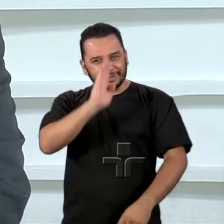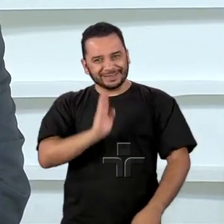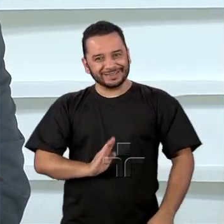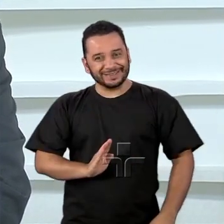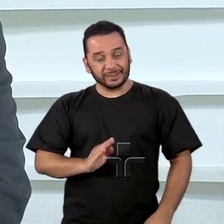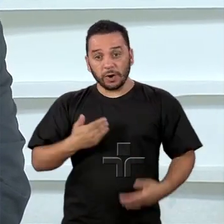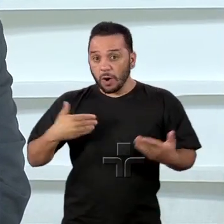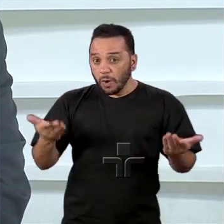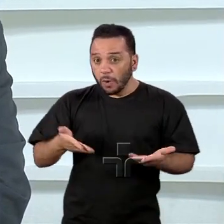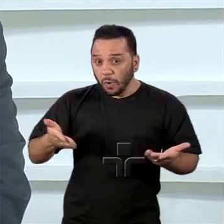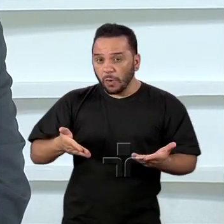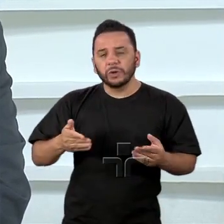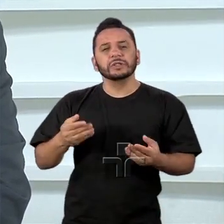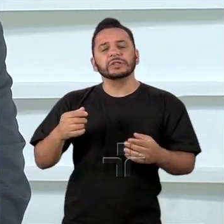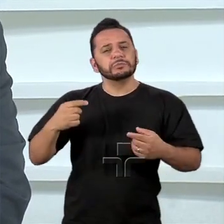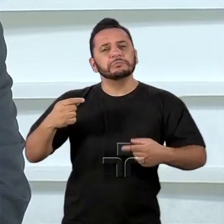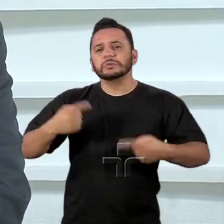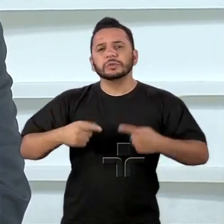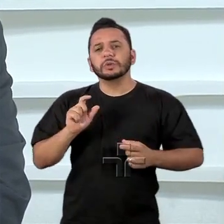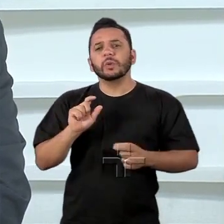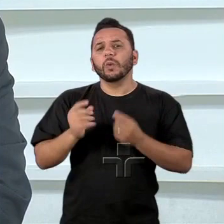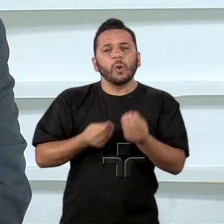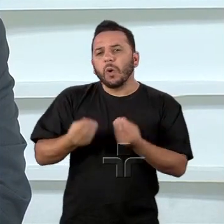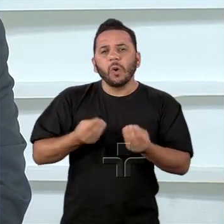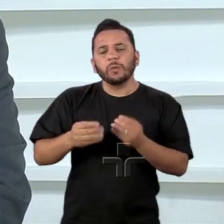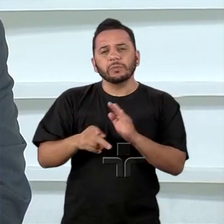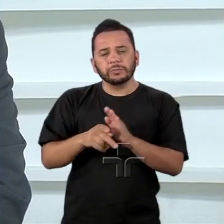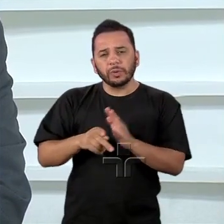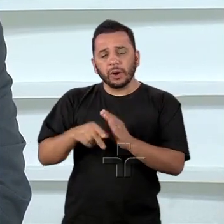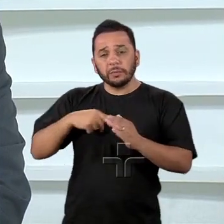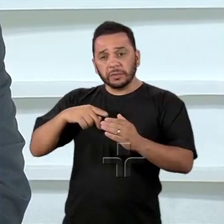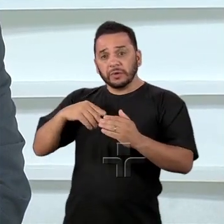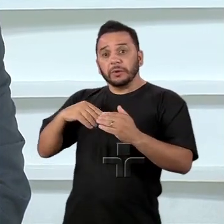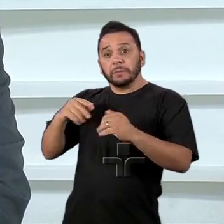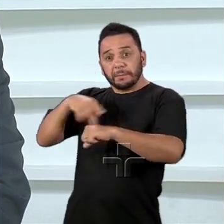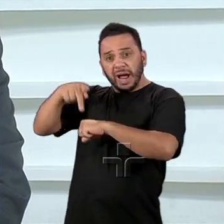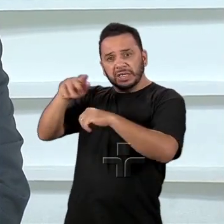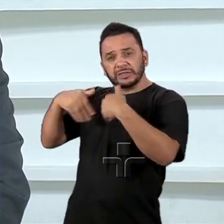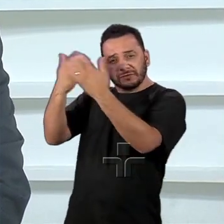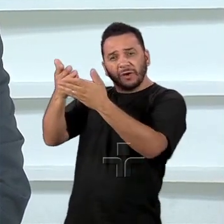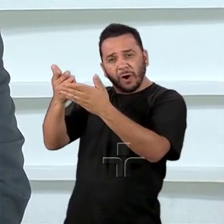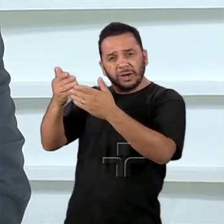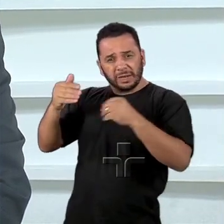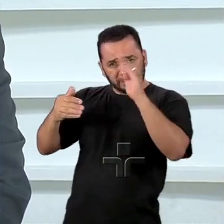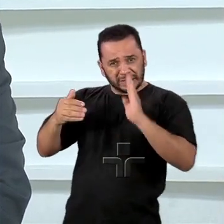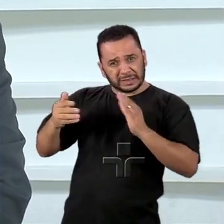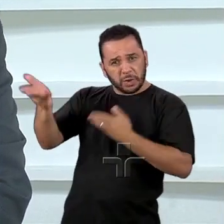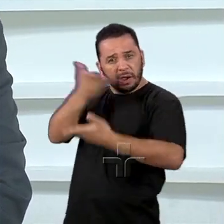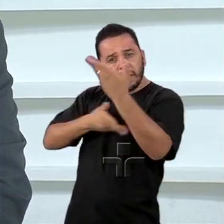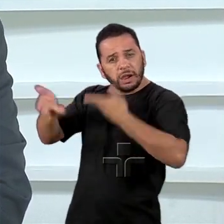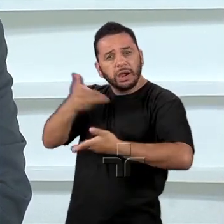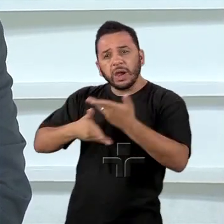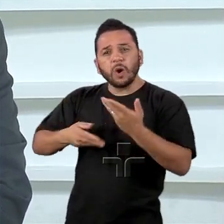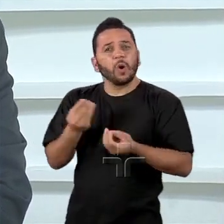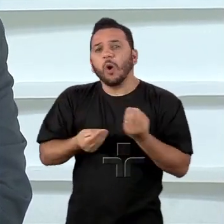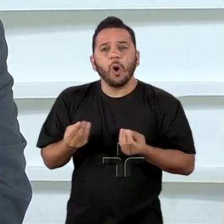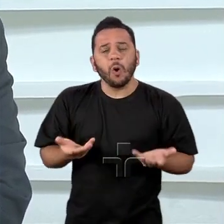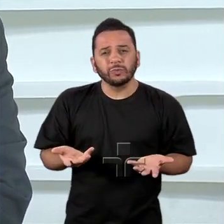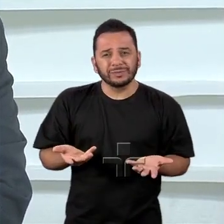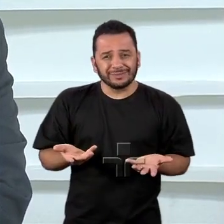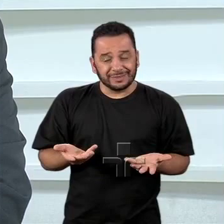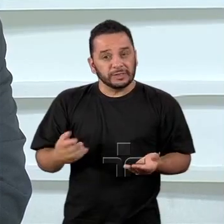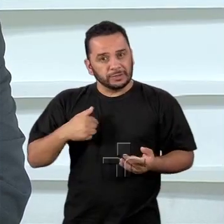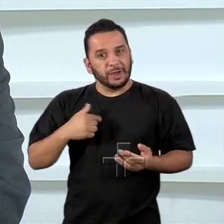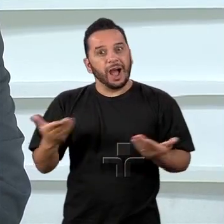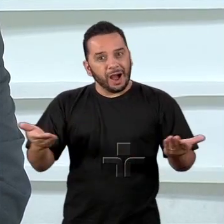discutir como ficarão as relações do Brasil com o resto do mundo depois das eleições. Estamos no ar em todo o país pela TV